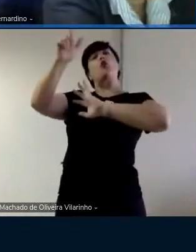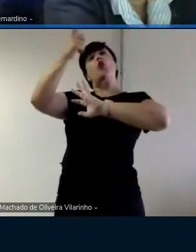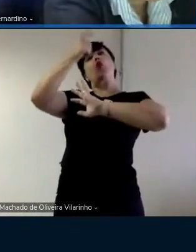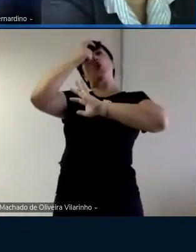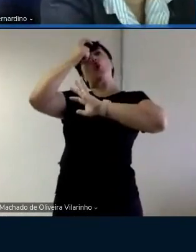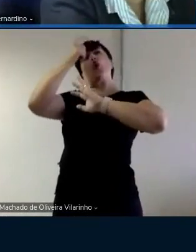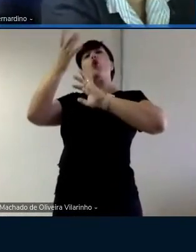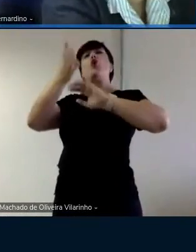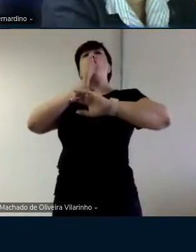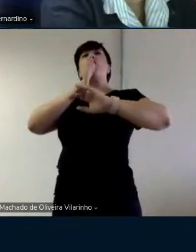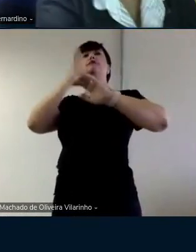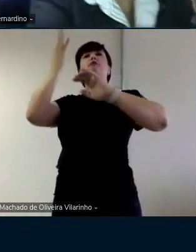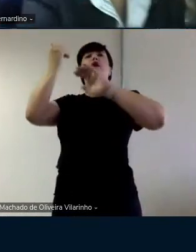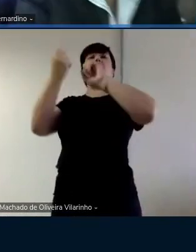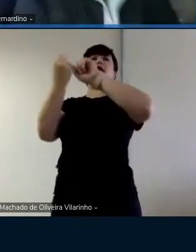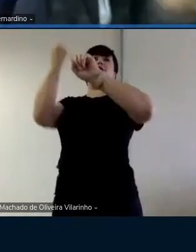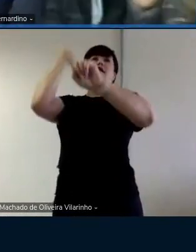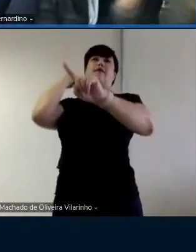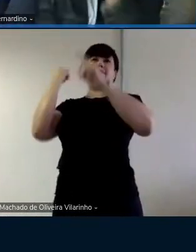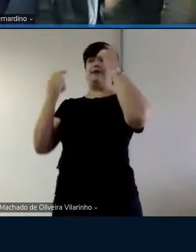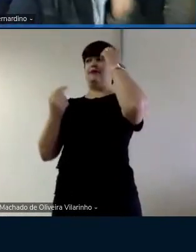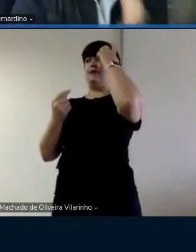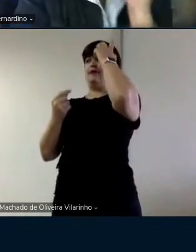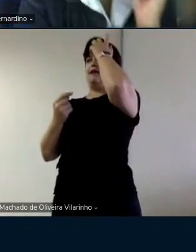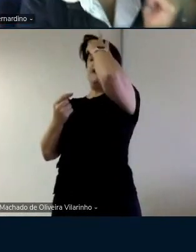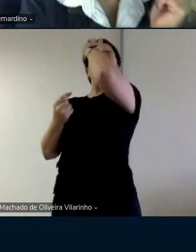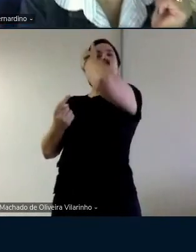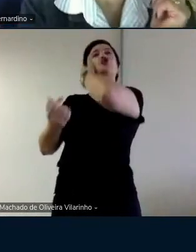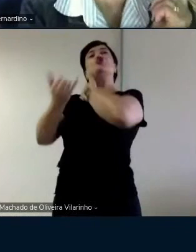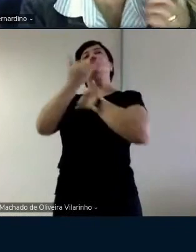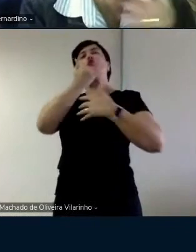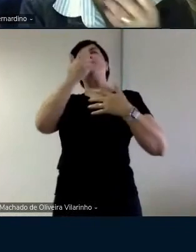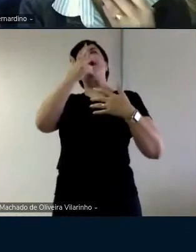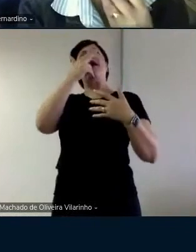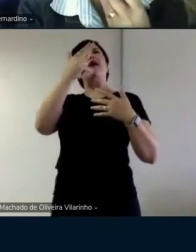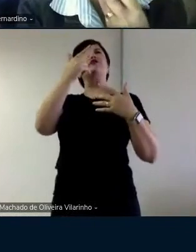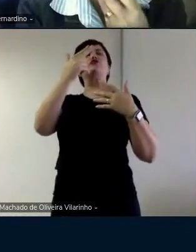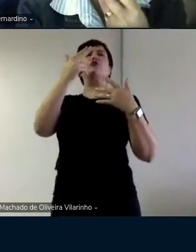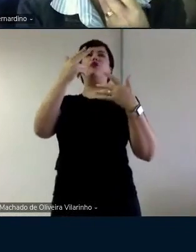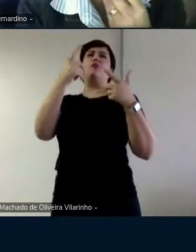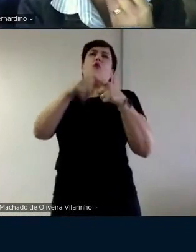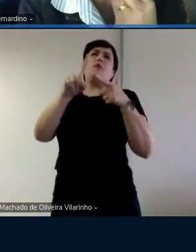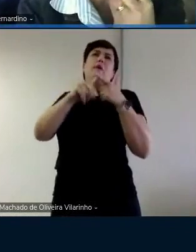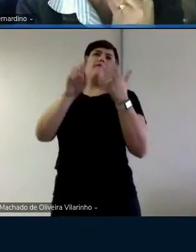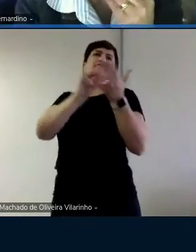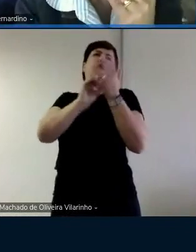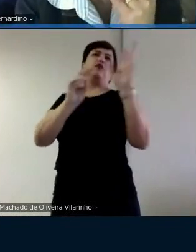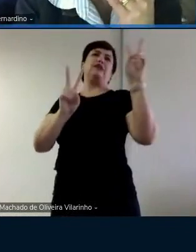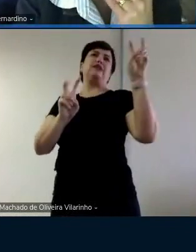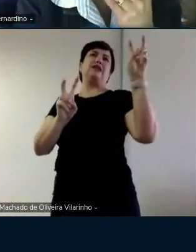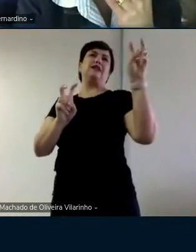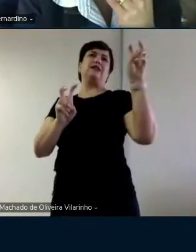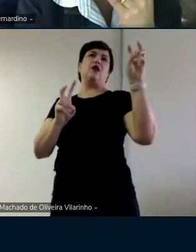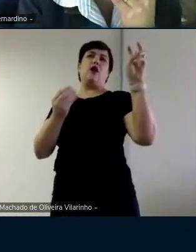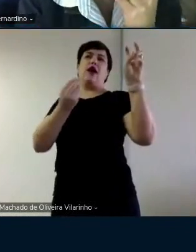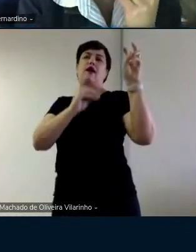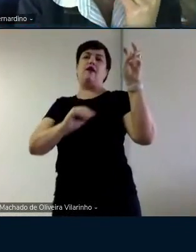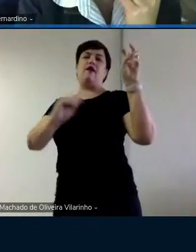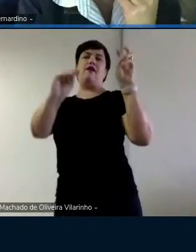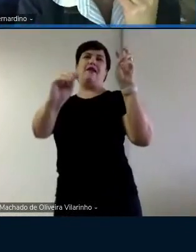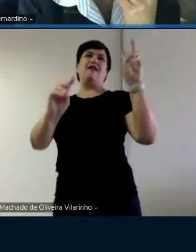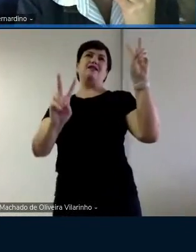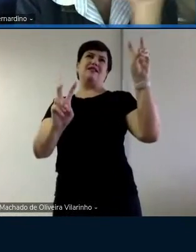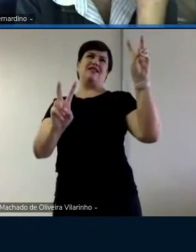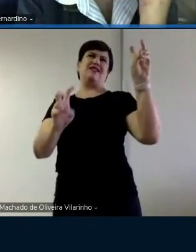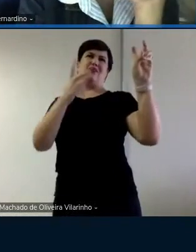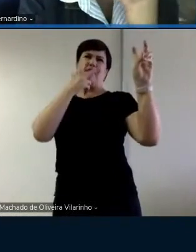informação semântica. Desculpa aí, só porque deve estar com algum problema na citação. O problema está na citação.